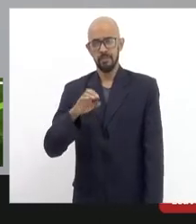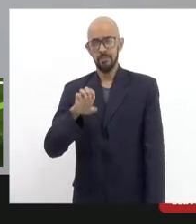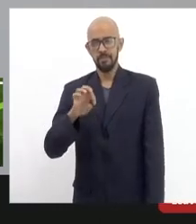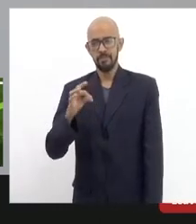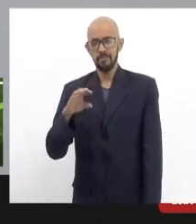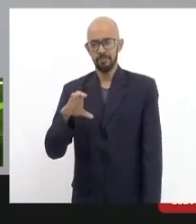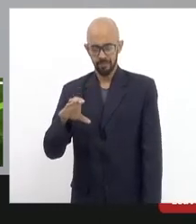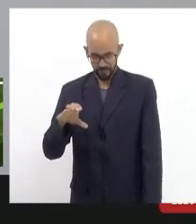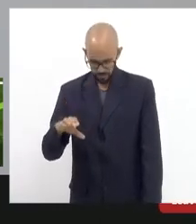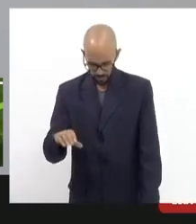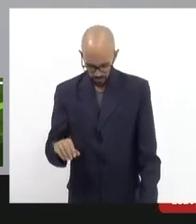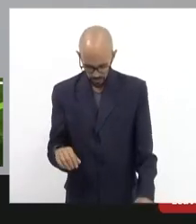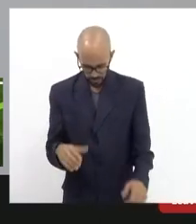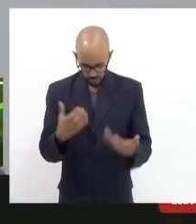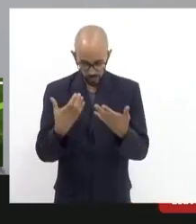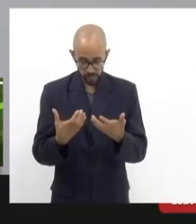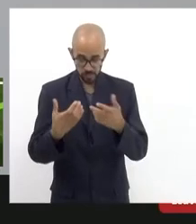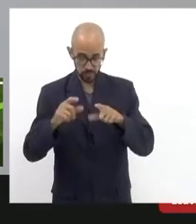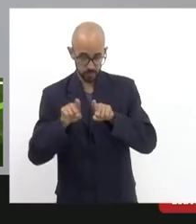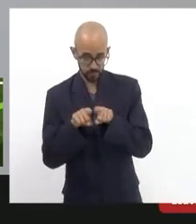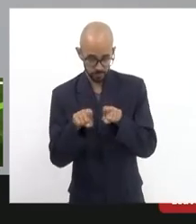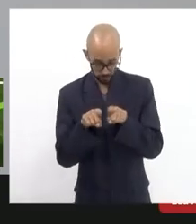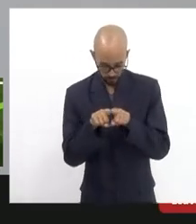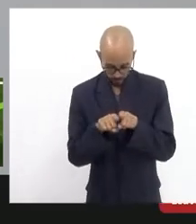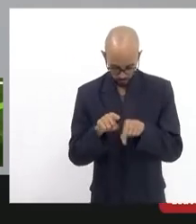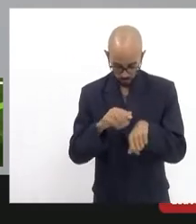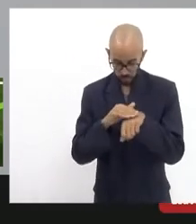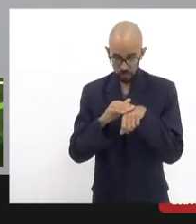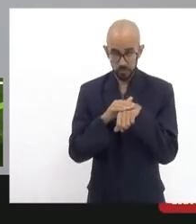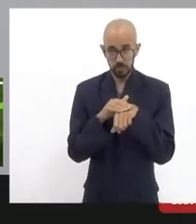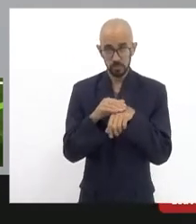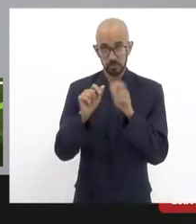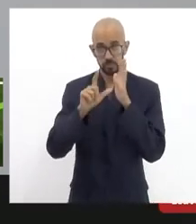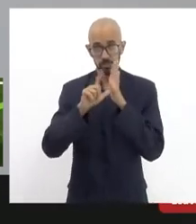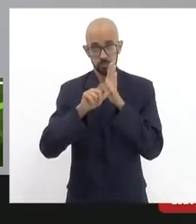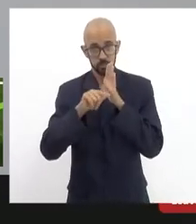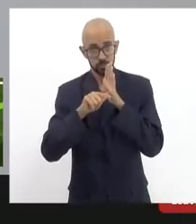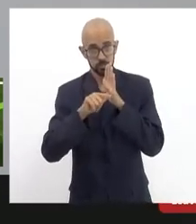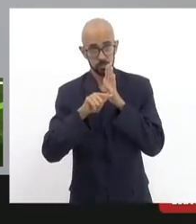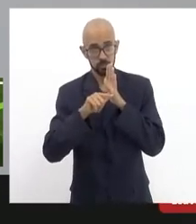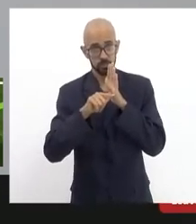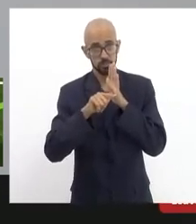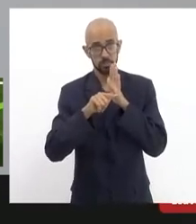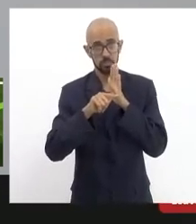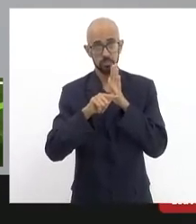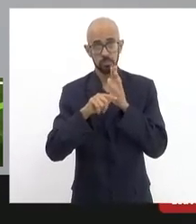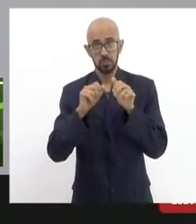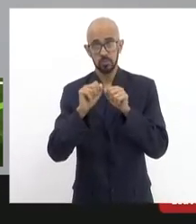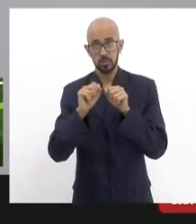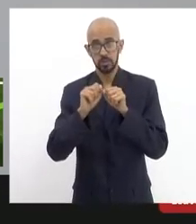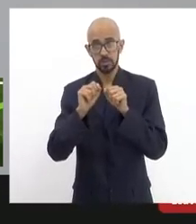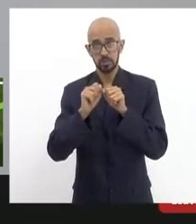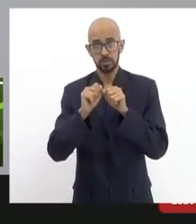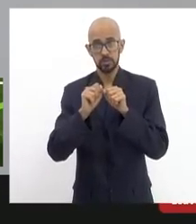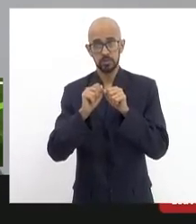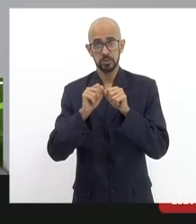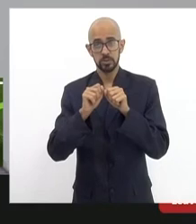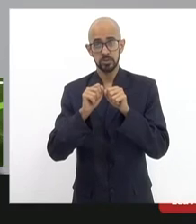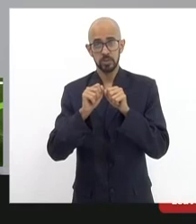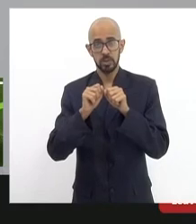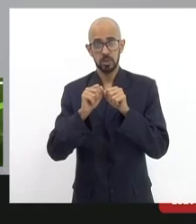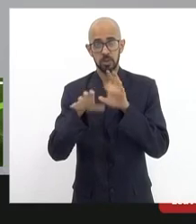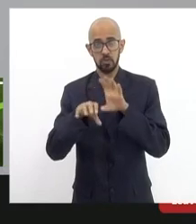que está disposto a conversar com a central viu Sade para abrir uma linha de formação de técnicos